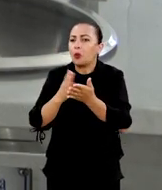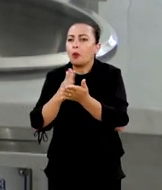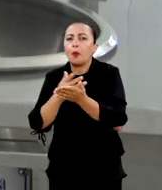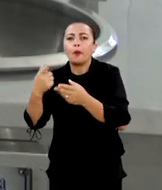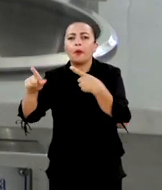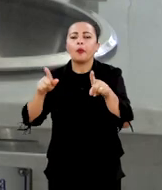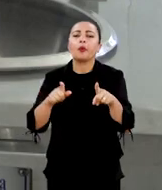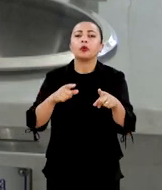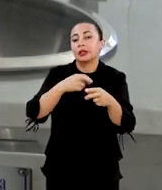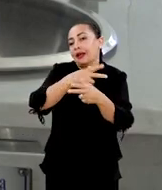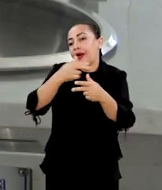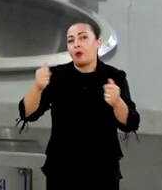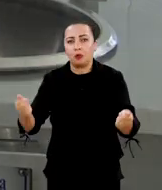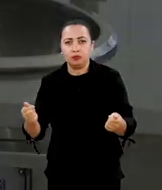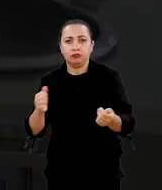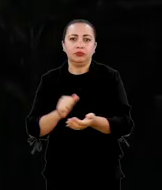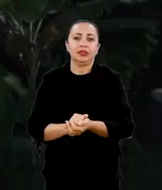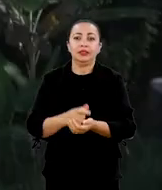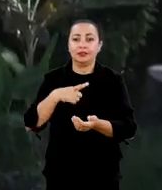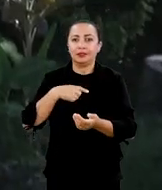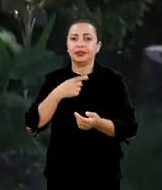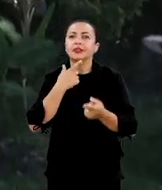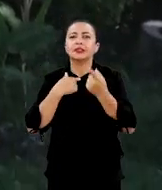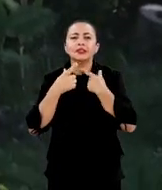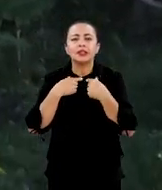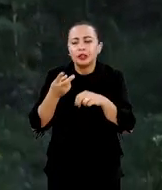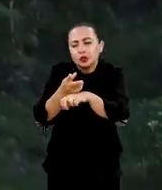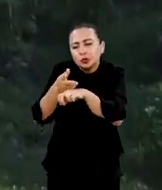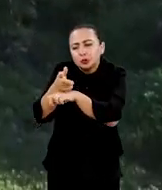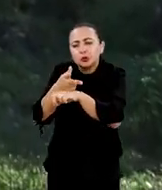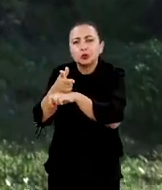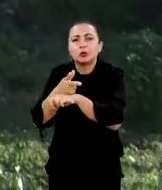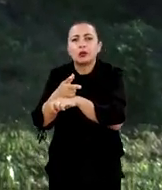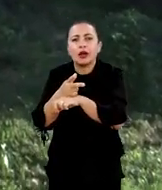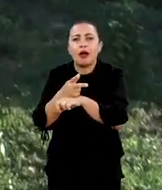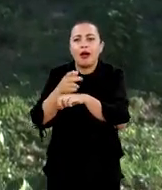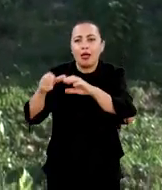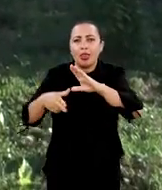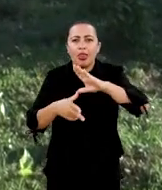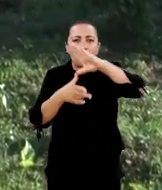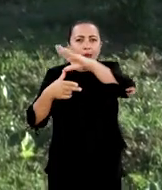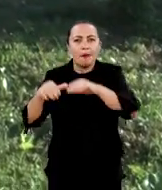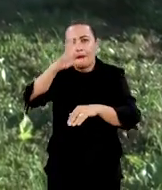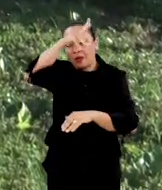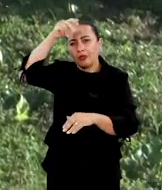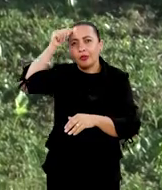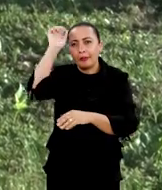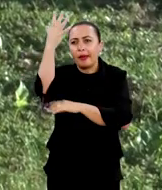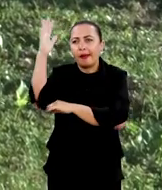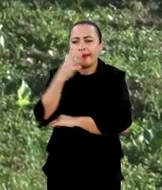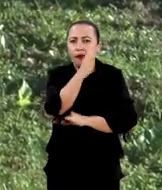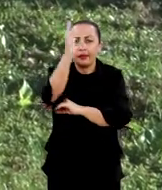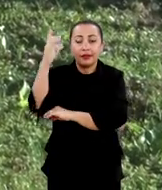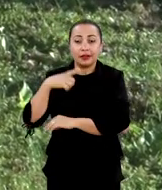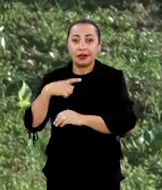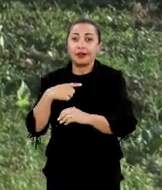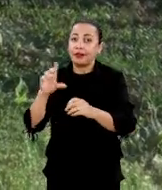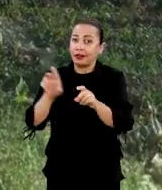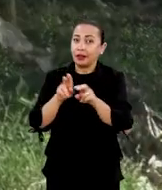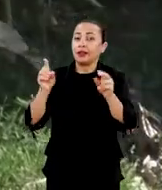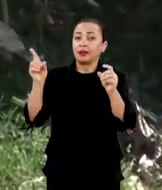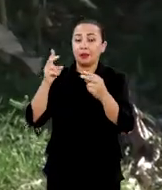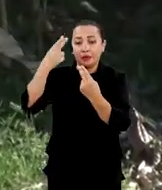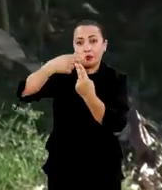chocolate com algum outro elemento. Daí a gente teve essa necessidade de buscar na Mata Atlântica, que a região a qual vivemos e que está